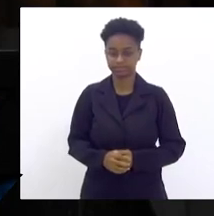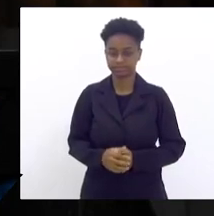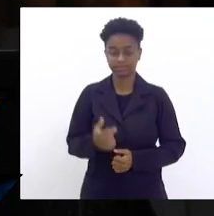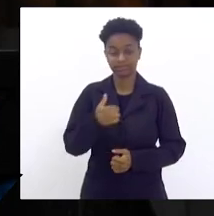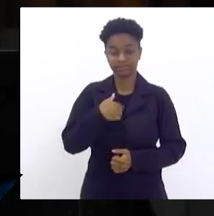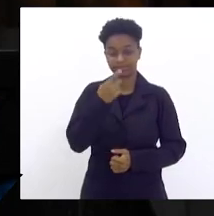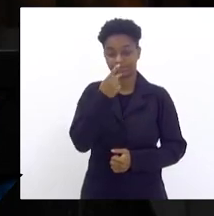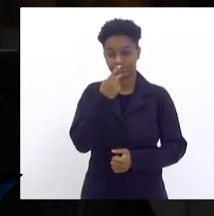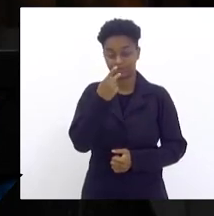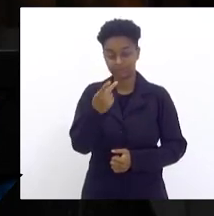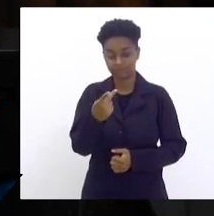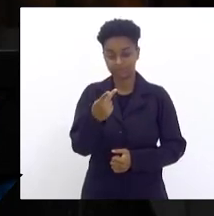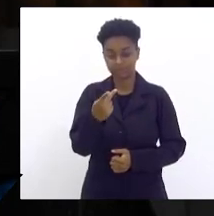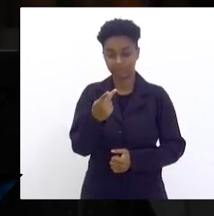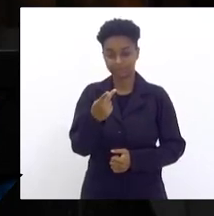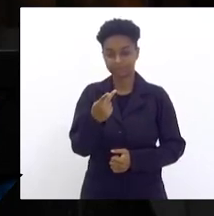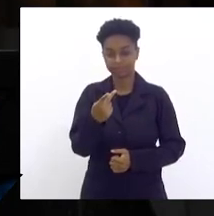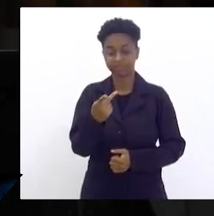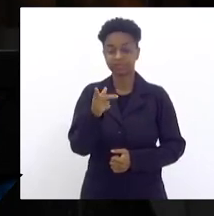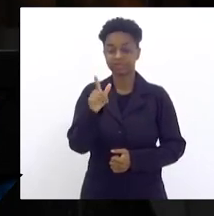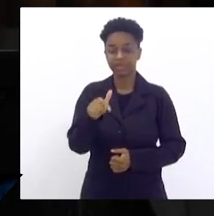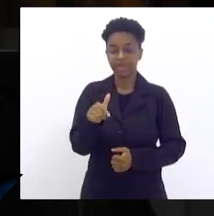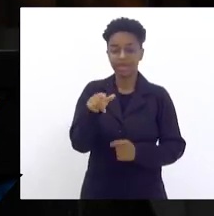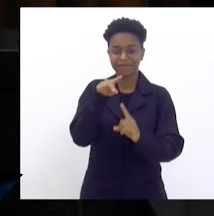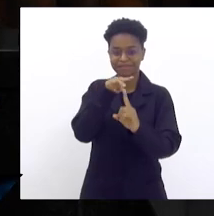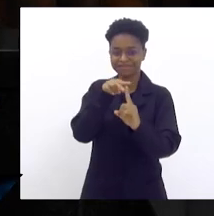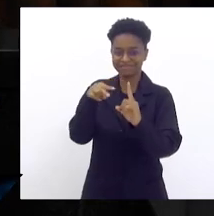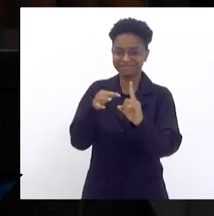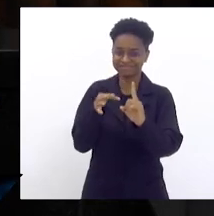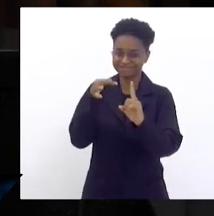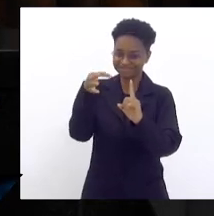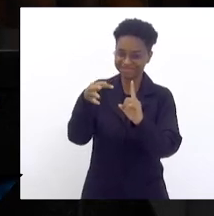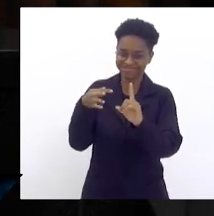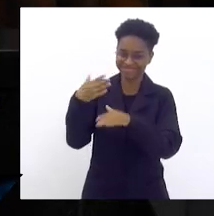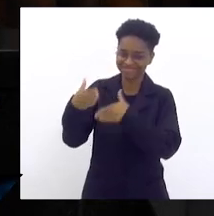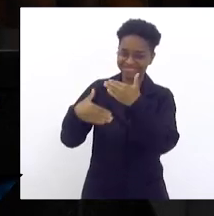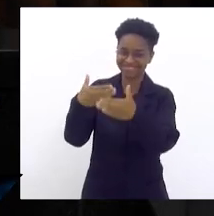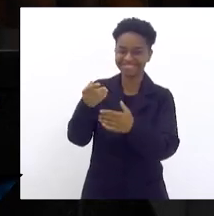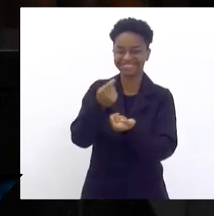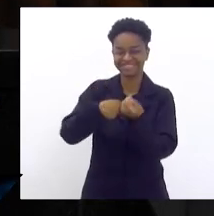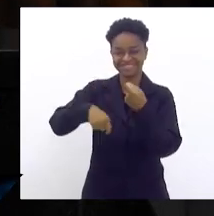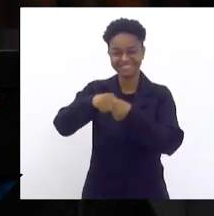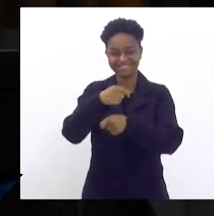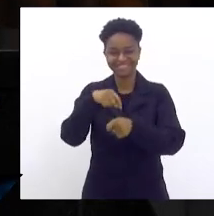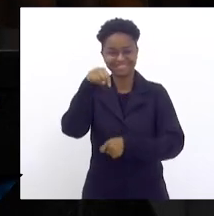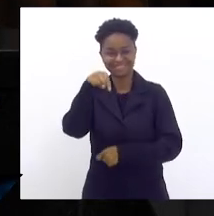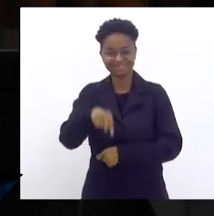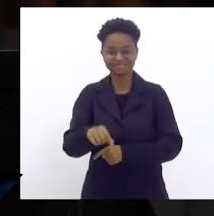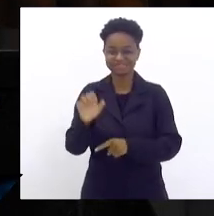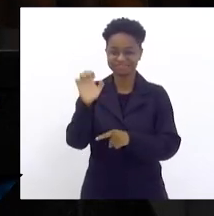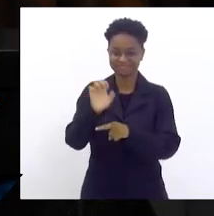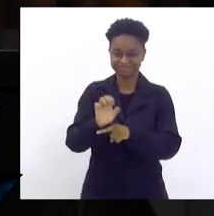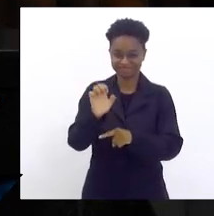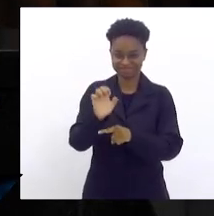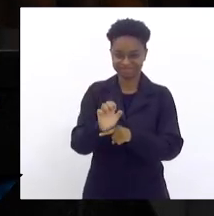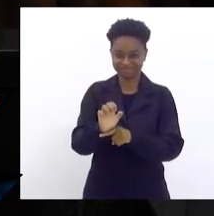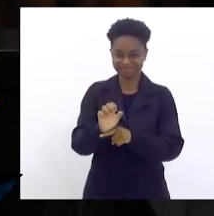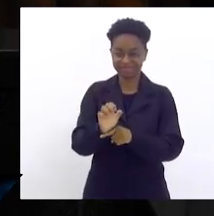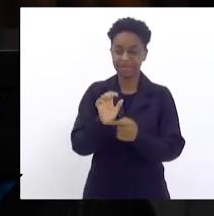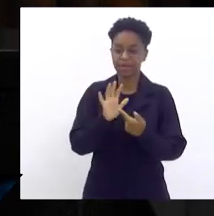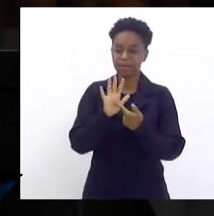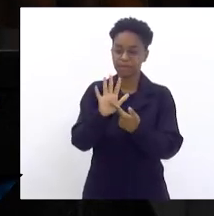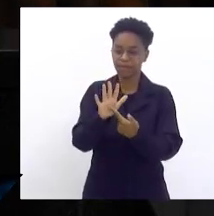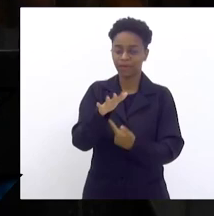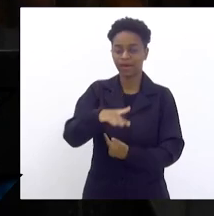do futuro desenvolvimento econômico desse Estado, que é o Complexo Industrial